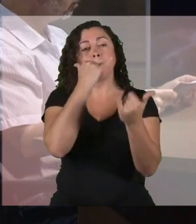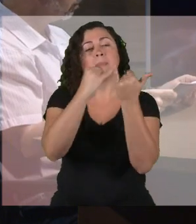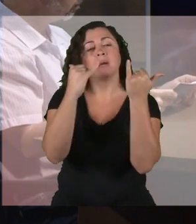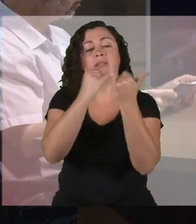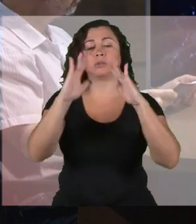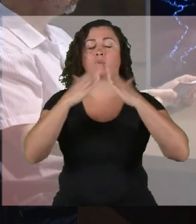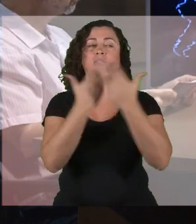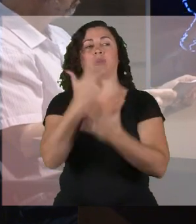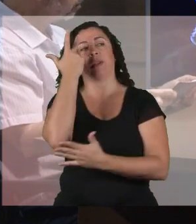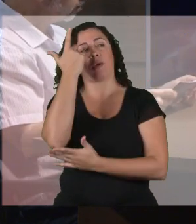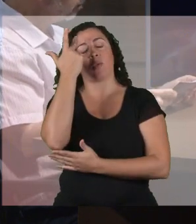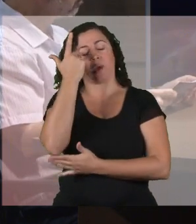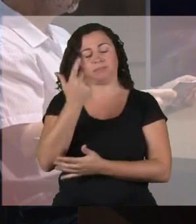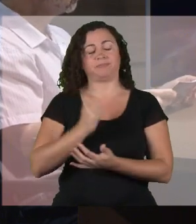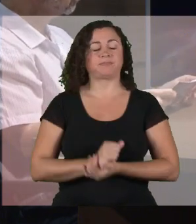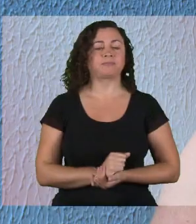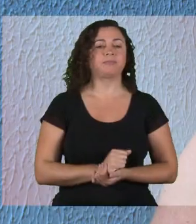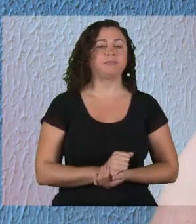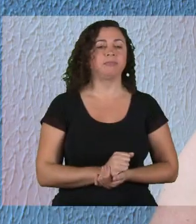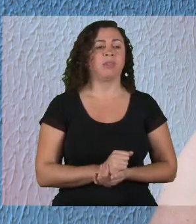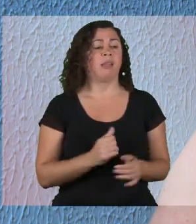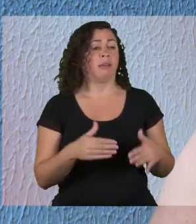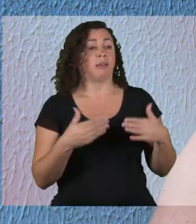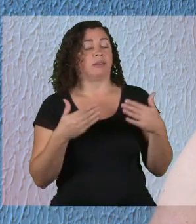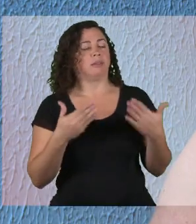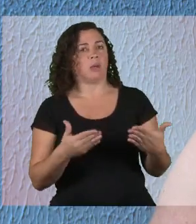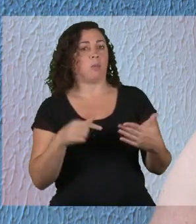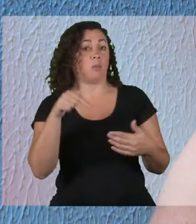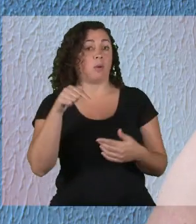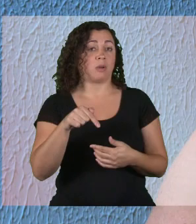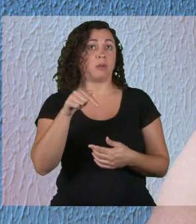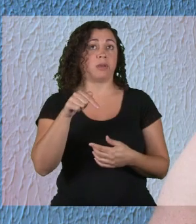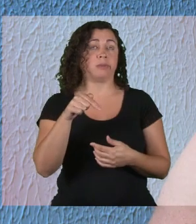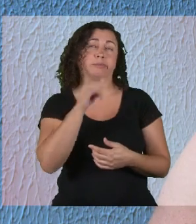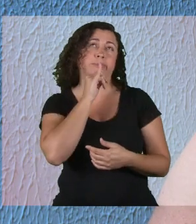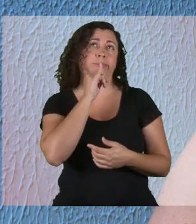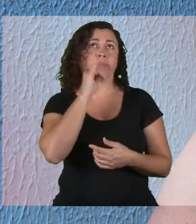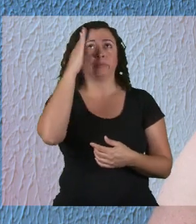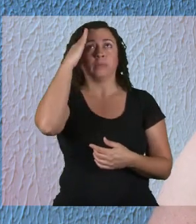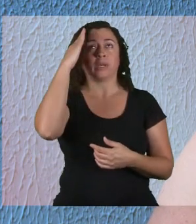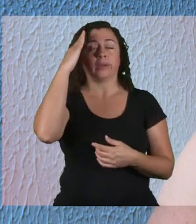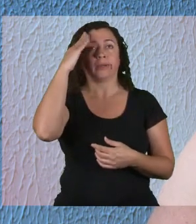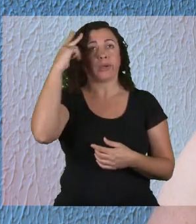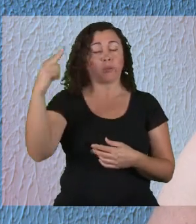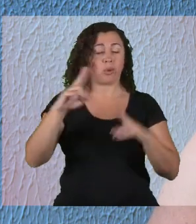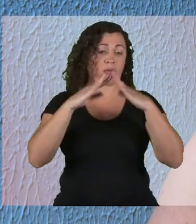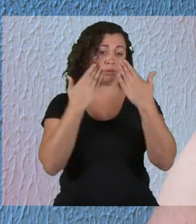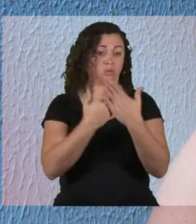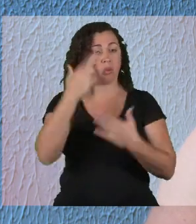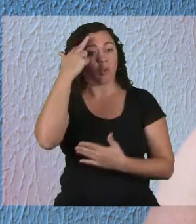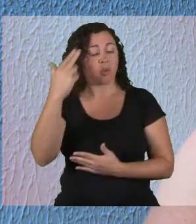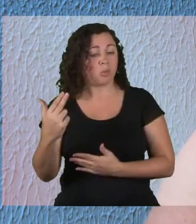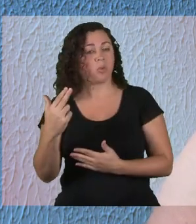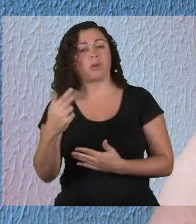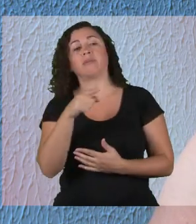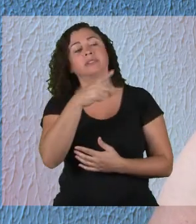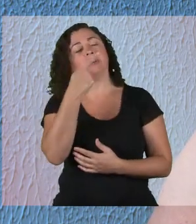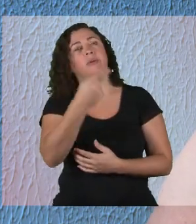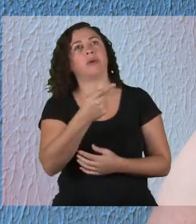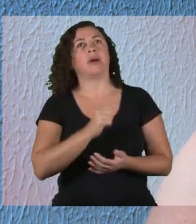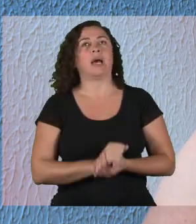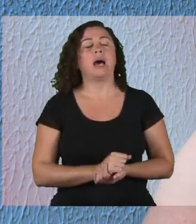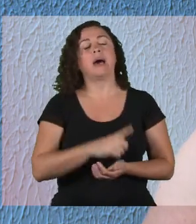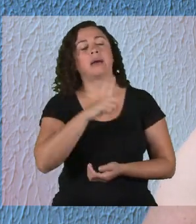relação ao que acontece na escola regular. Então, aqui, na escola regular, quando você disse,